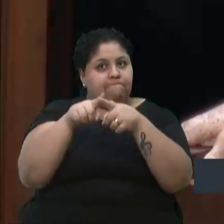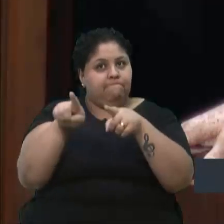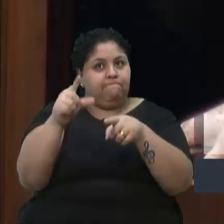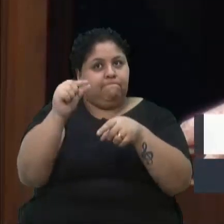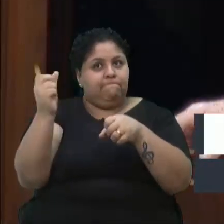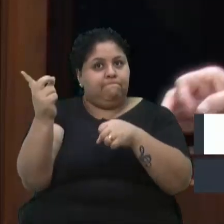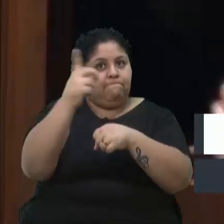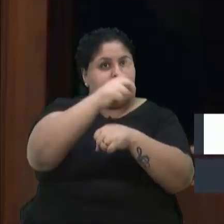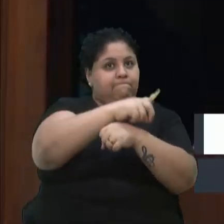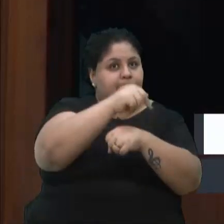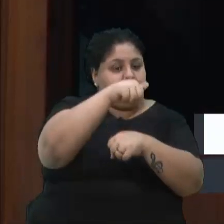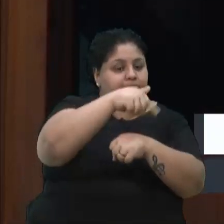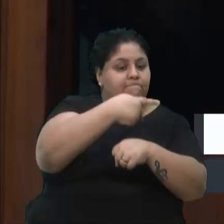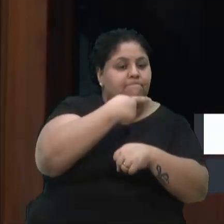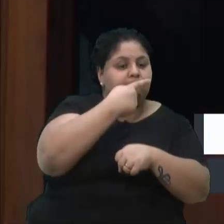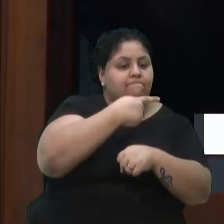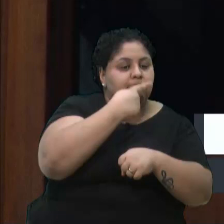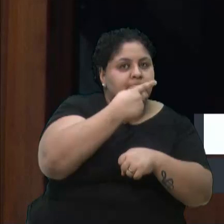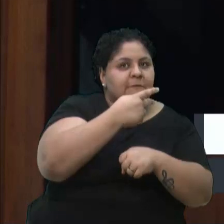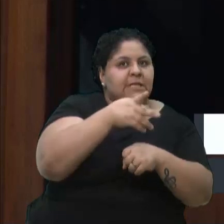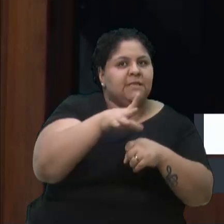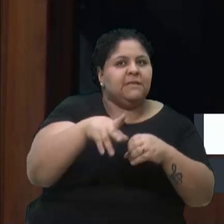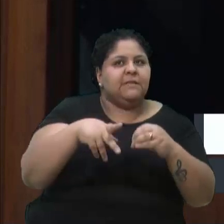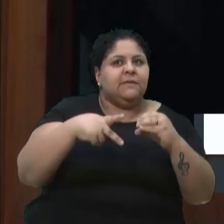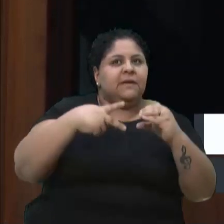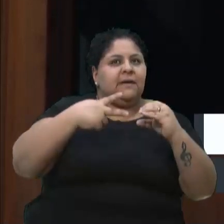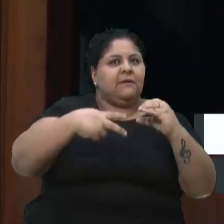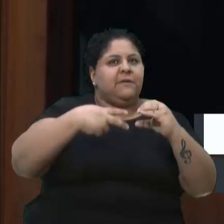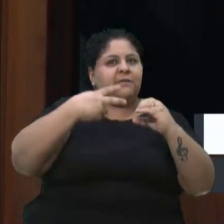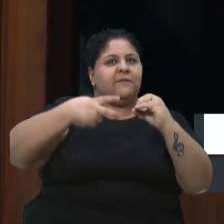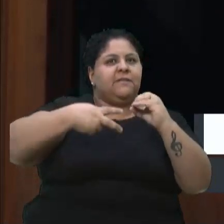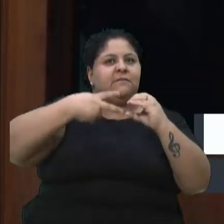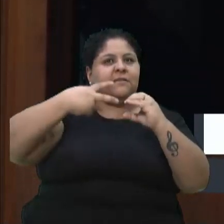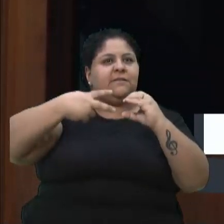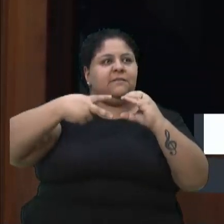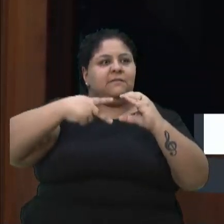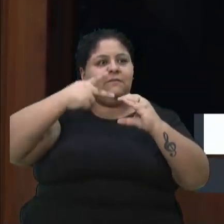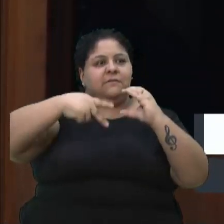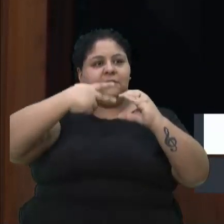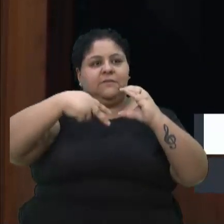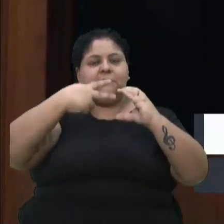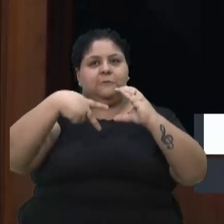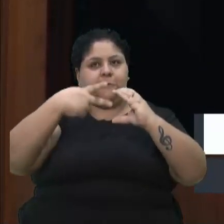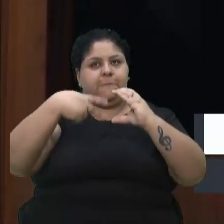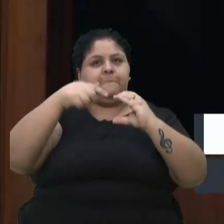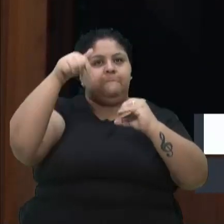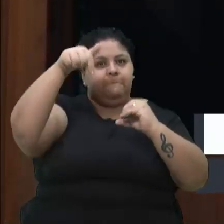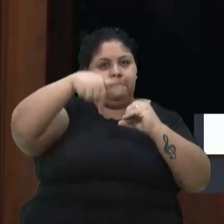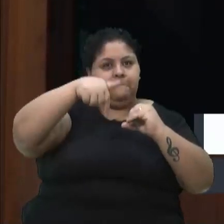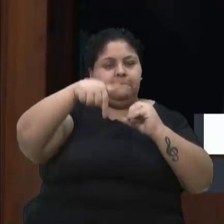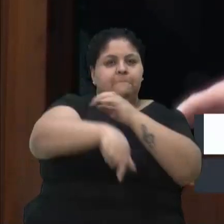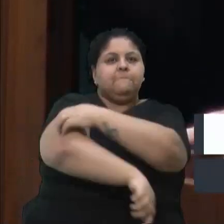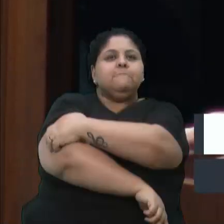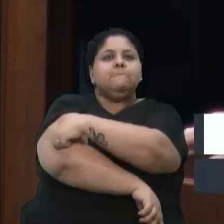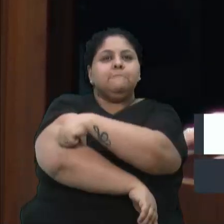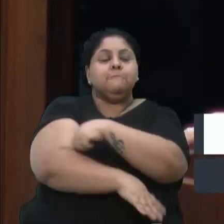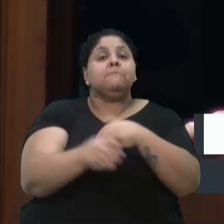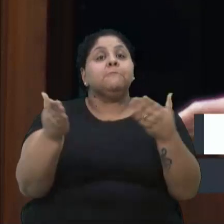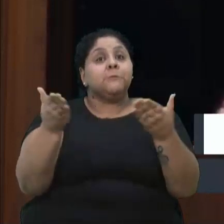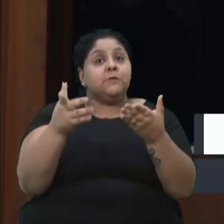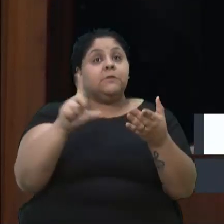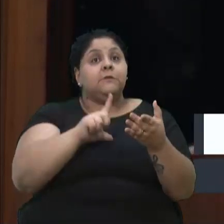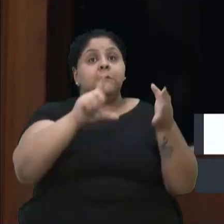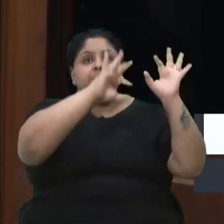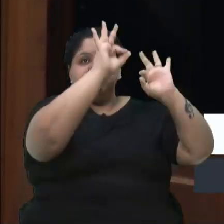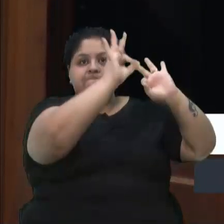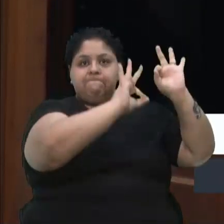na Câmara sobre um centro radiológico que está se pensando em fazer em Caxias do Sul, já tem projeto, para